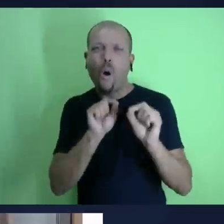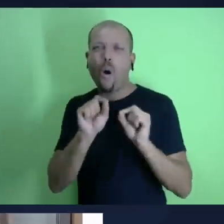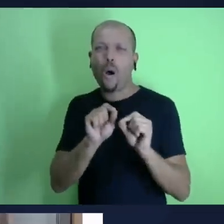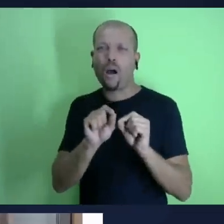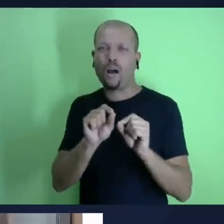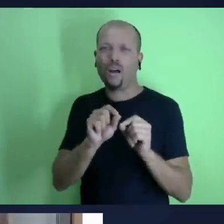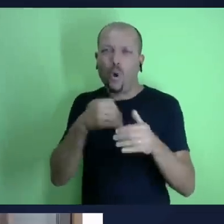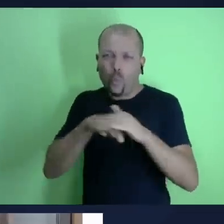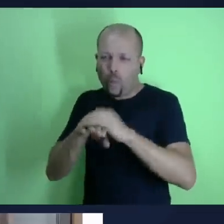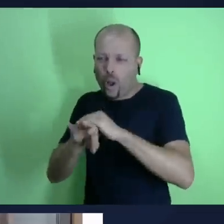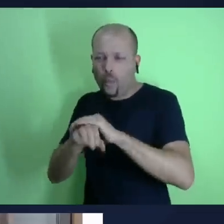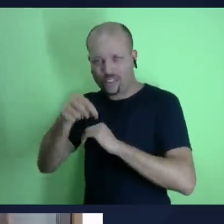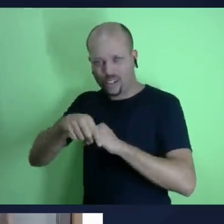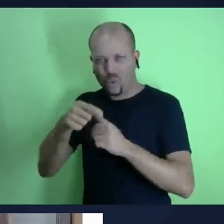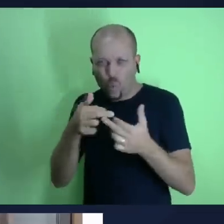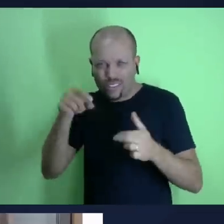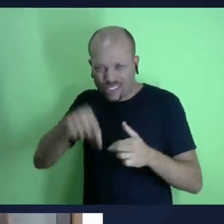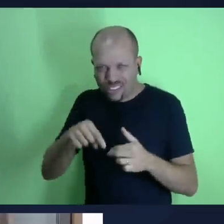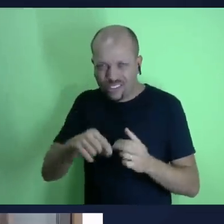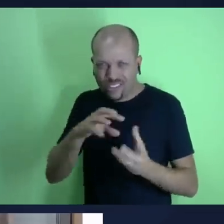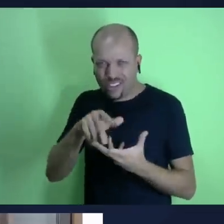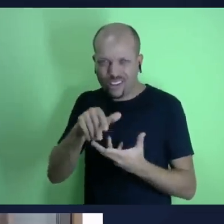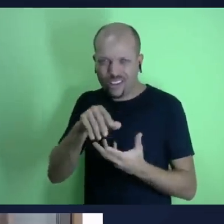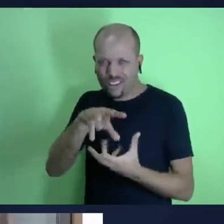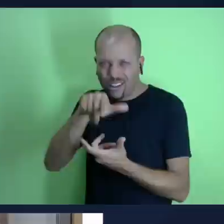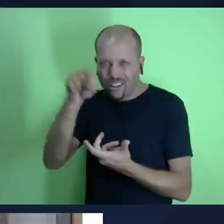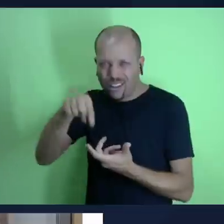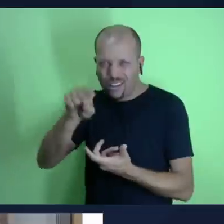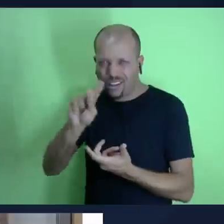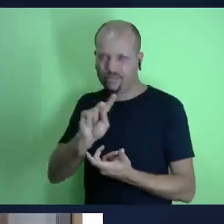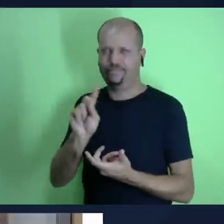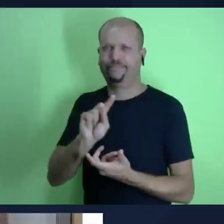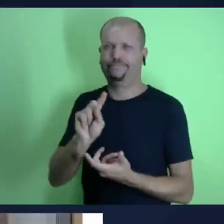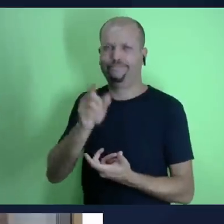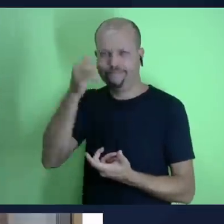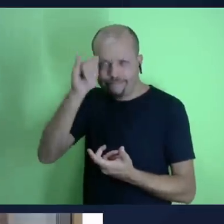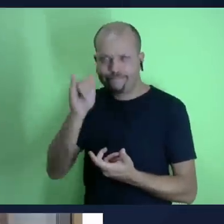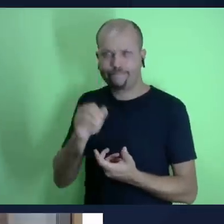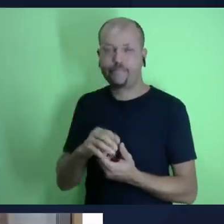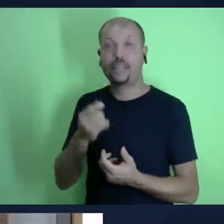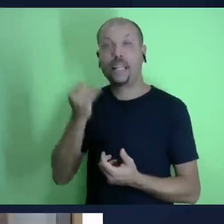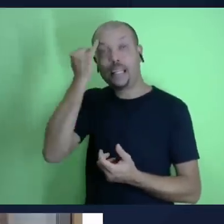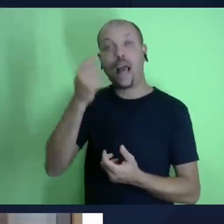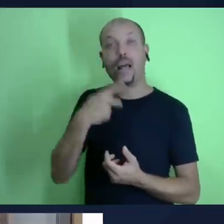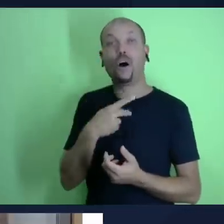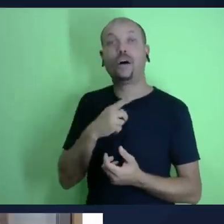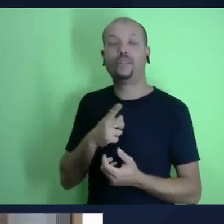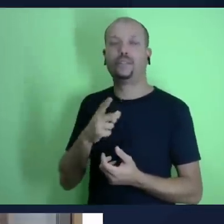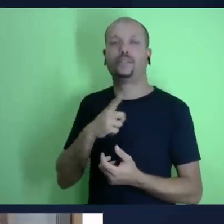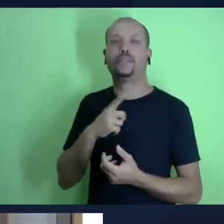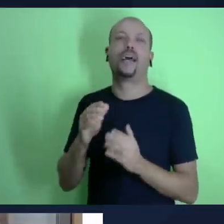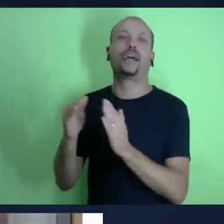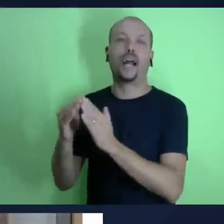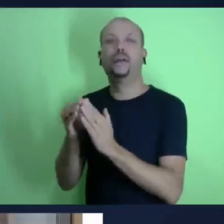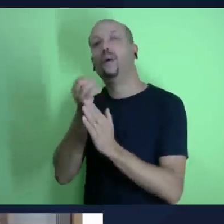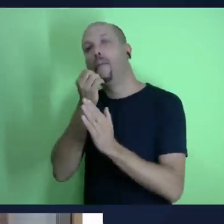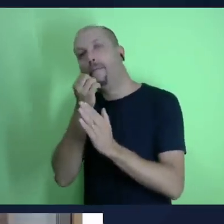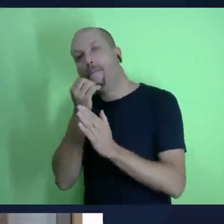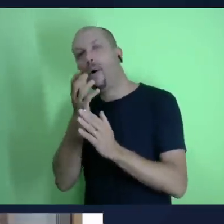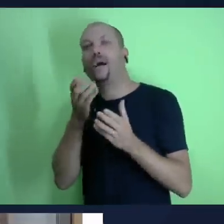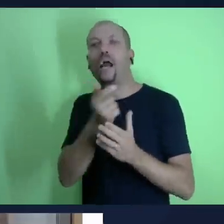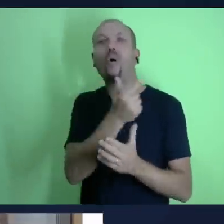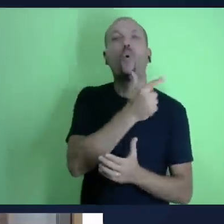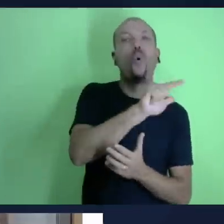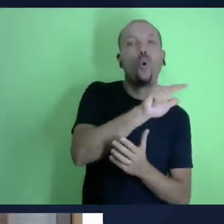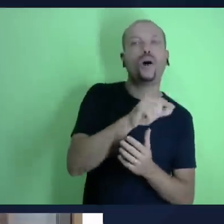duas que é três tem três que é quatro tem um carro que é dois e assim por diante e a ideia de Jesus é de que a gente não